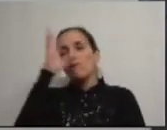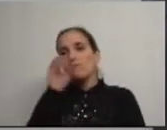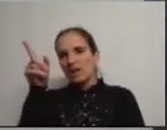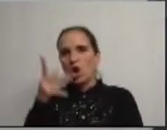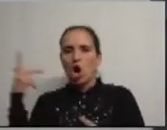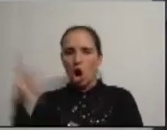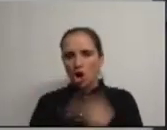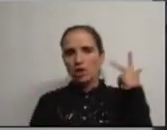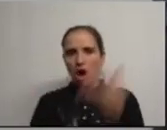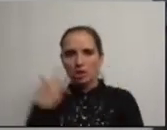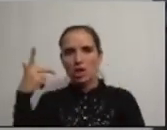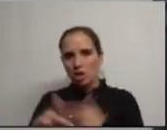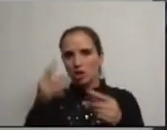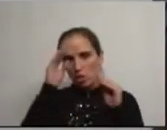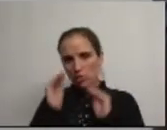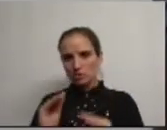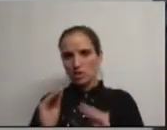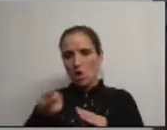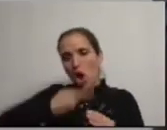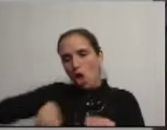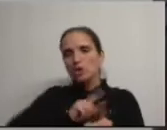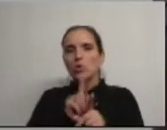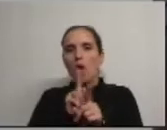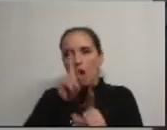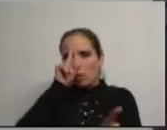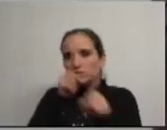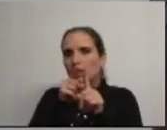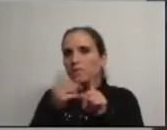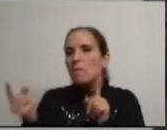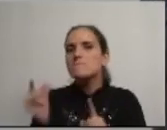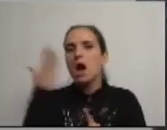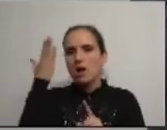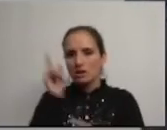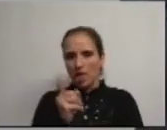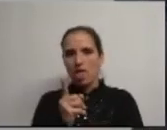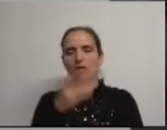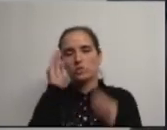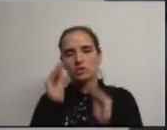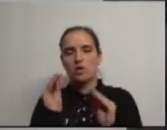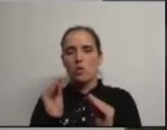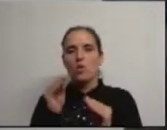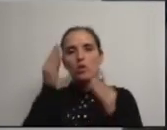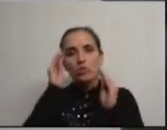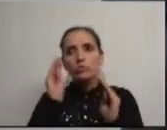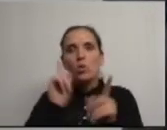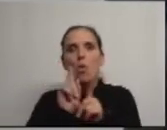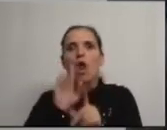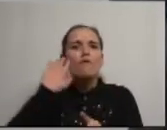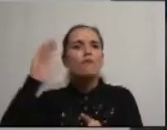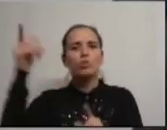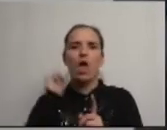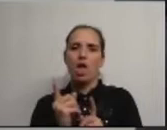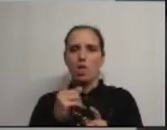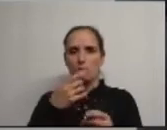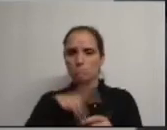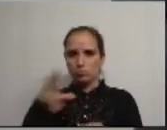corta na educação, nós apostamos na educação. A educação é o futuro do país